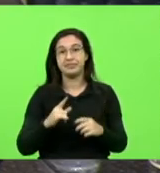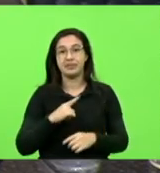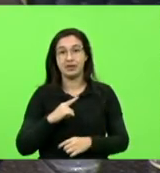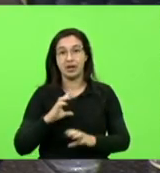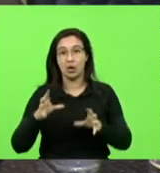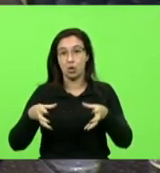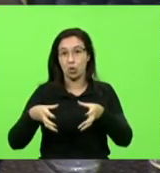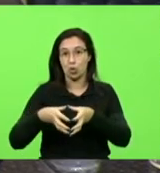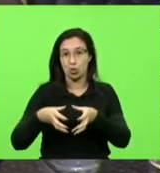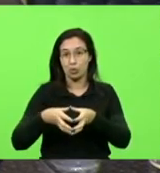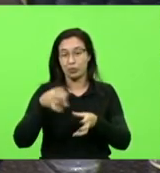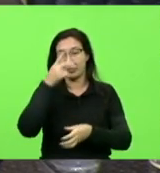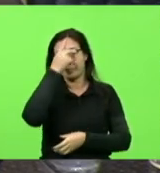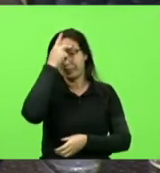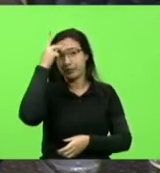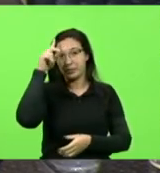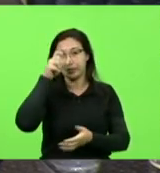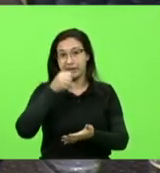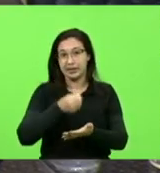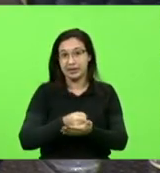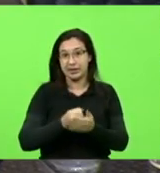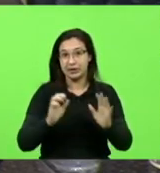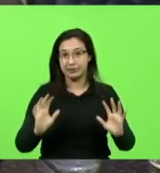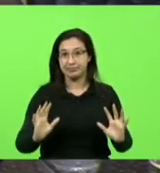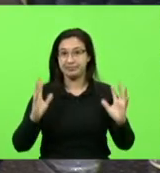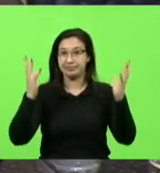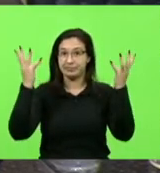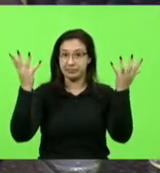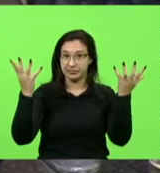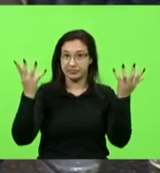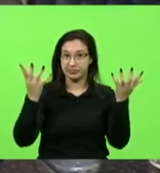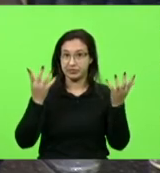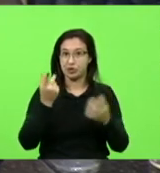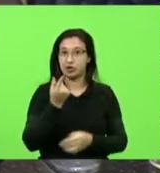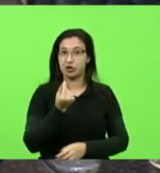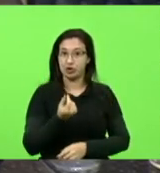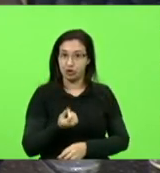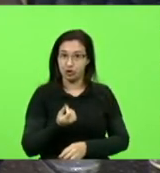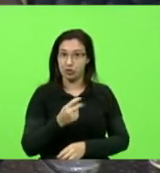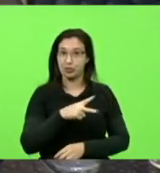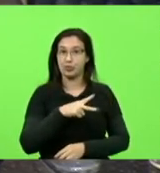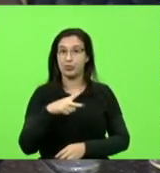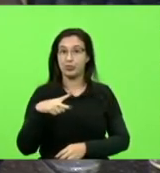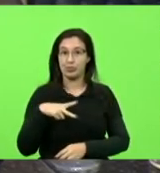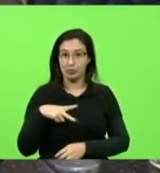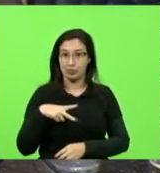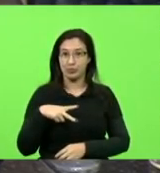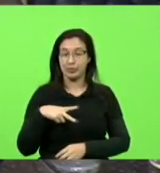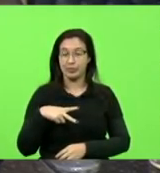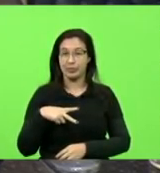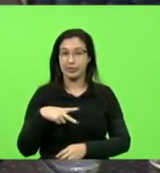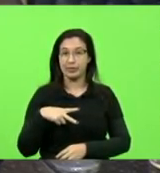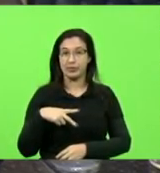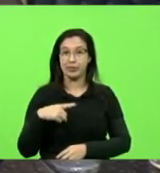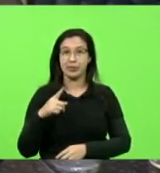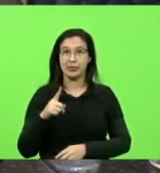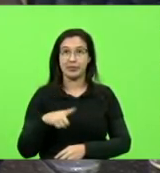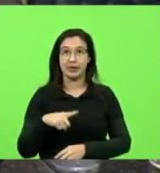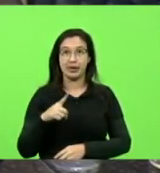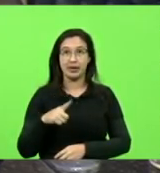e decide fazer um evento com dinheiro público. Que fique claro, esse foi o grande